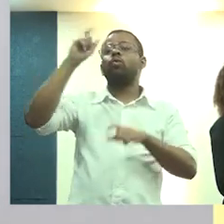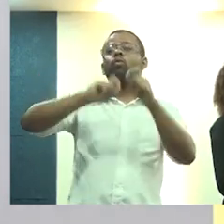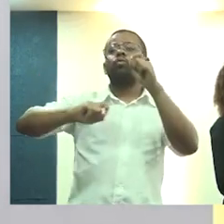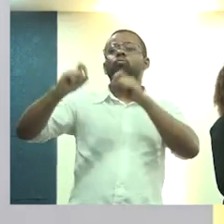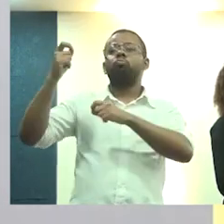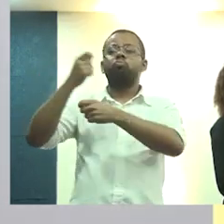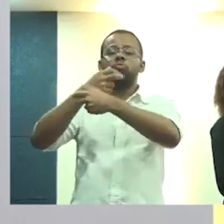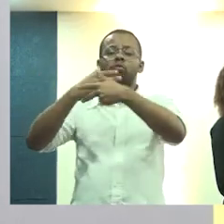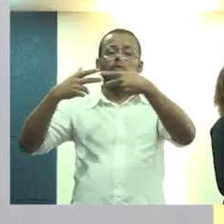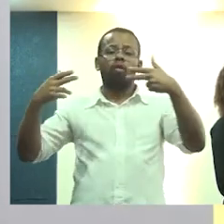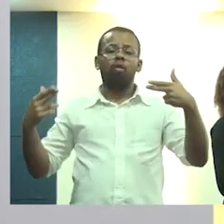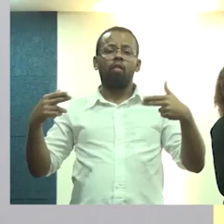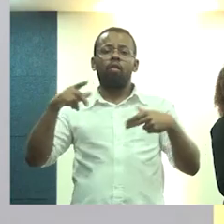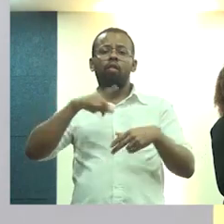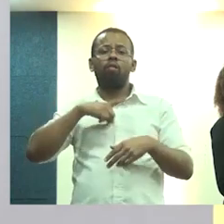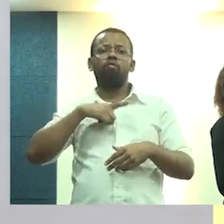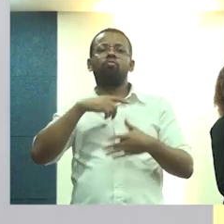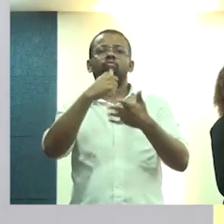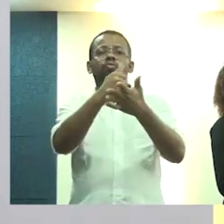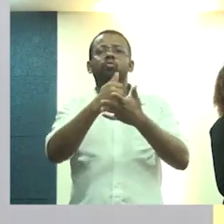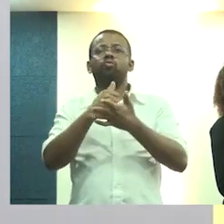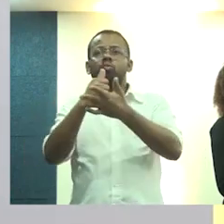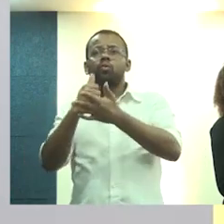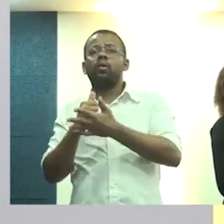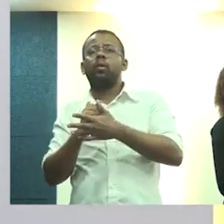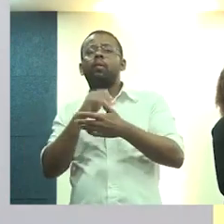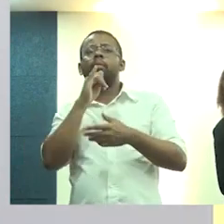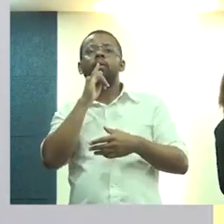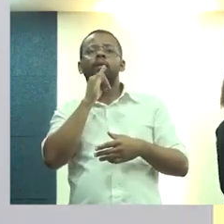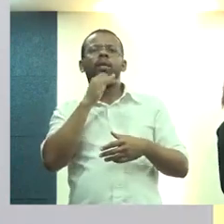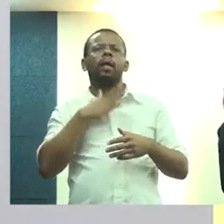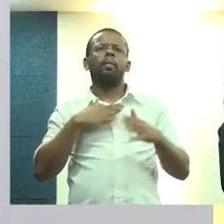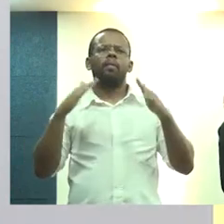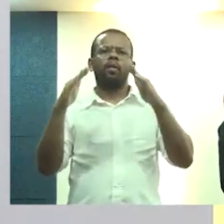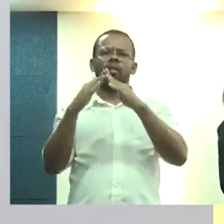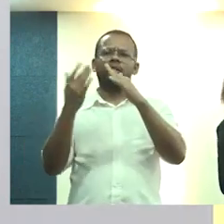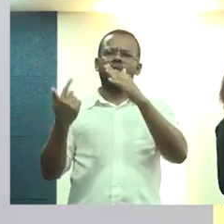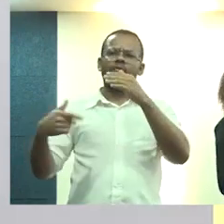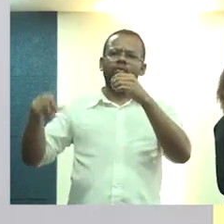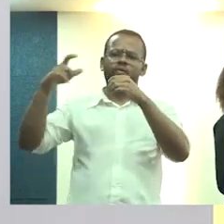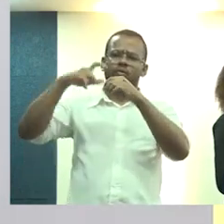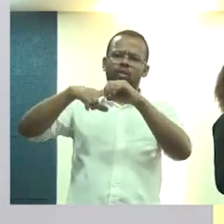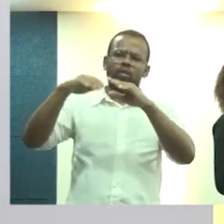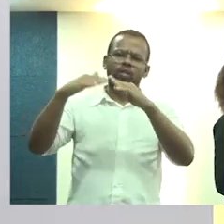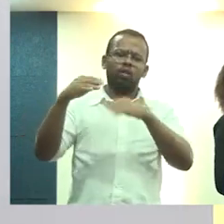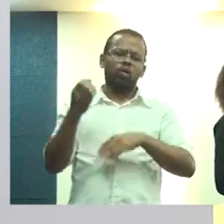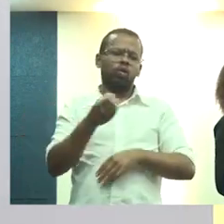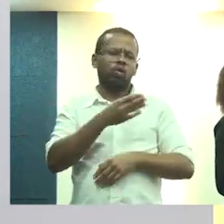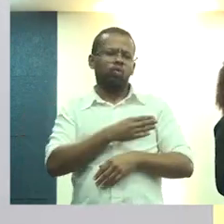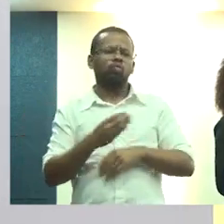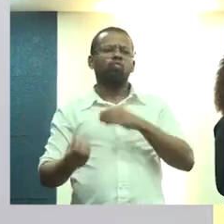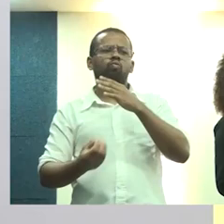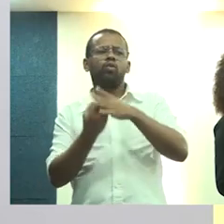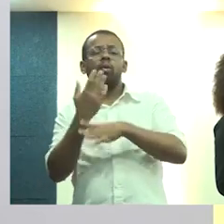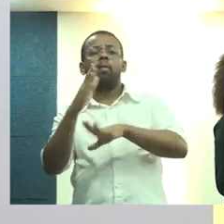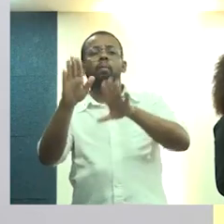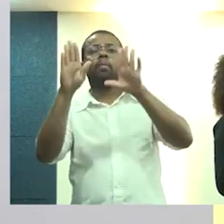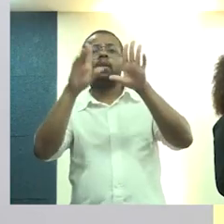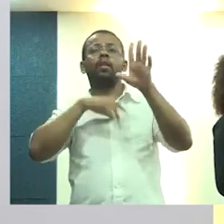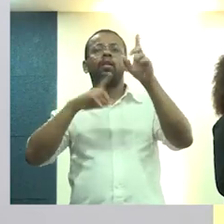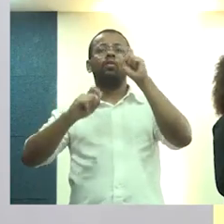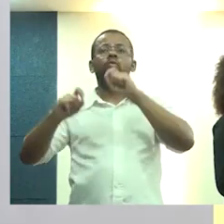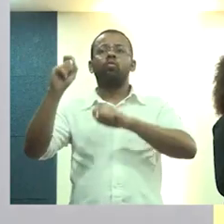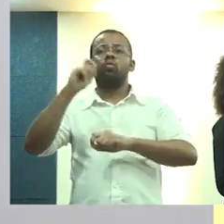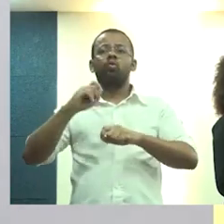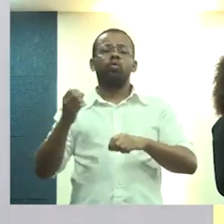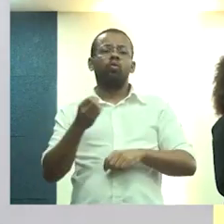questões é a diversificação dos atendimentos, que o Minha Casa é muito voltado para a casa nova, para a produção, mas a gente traz